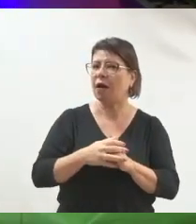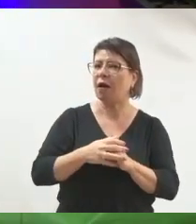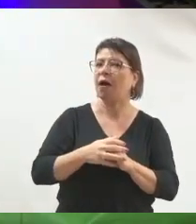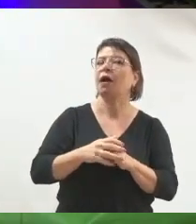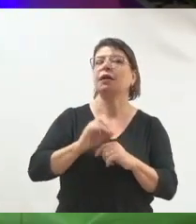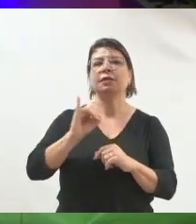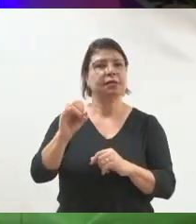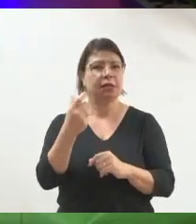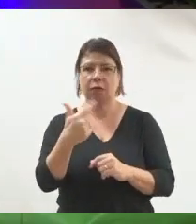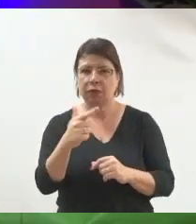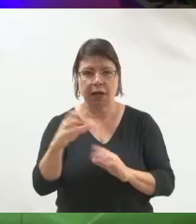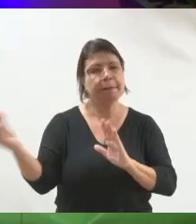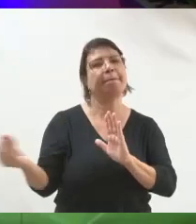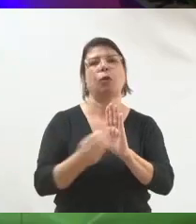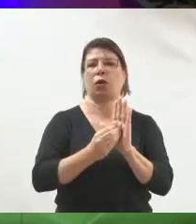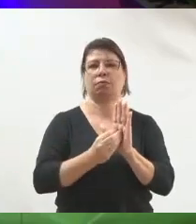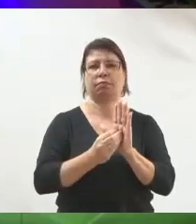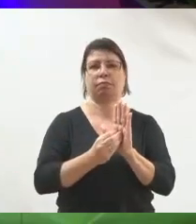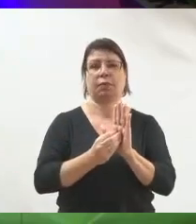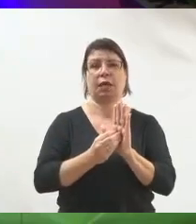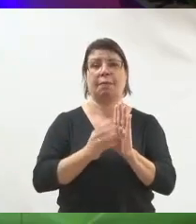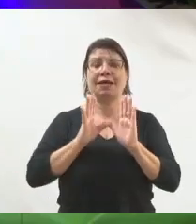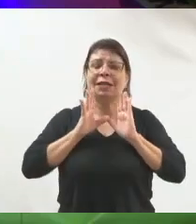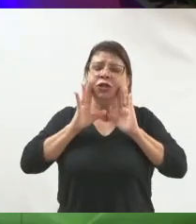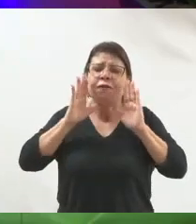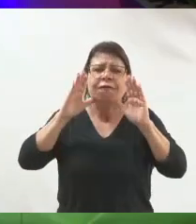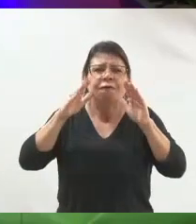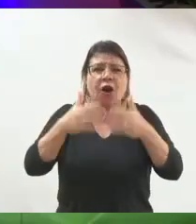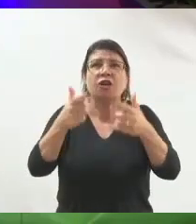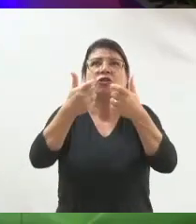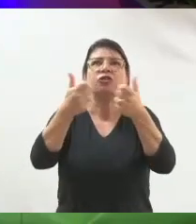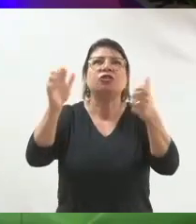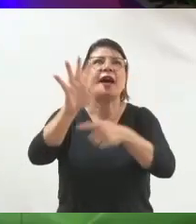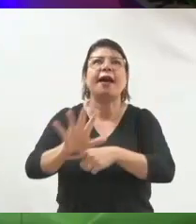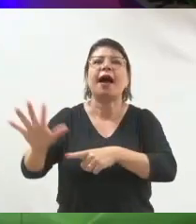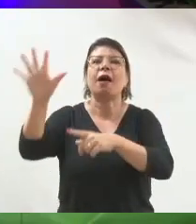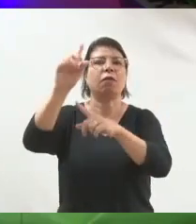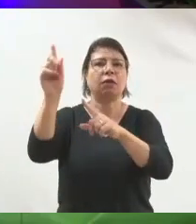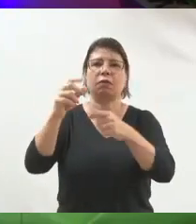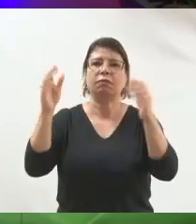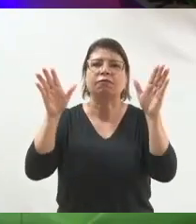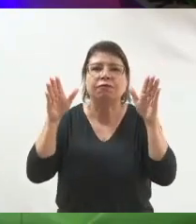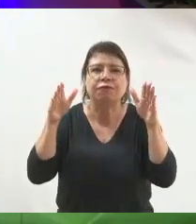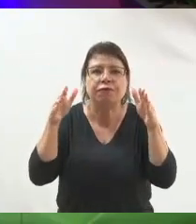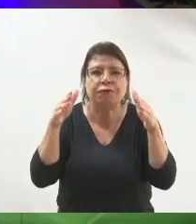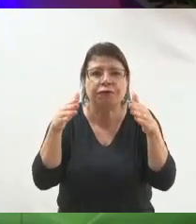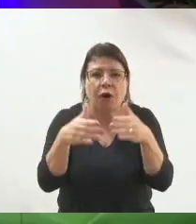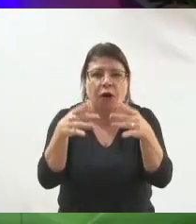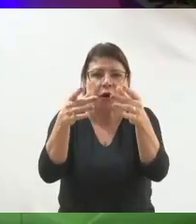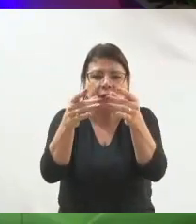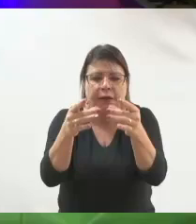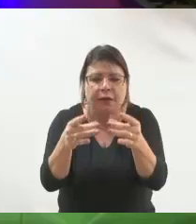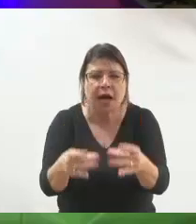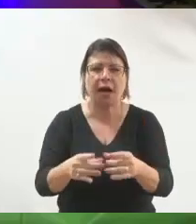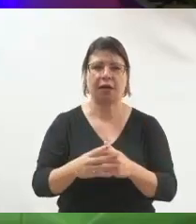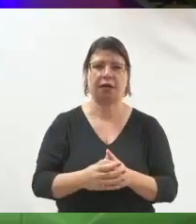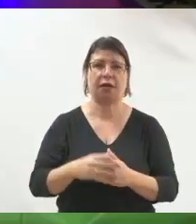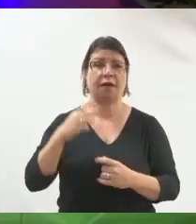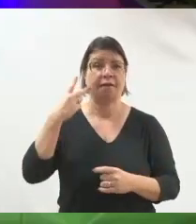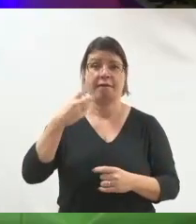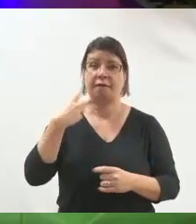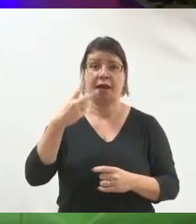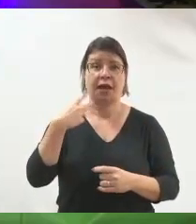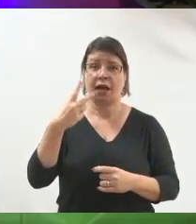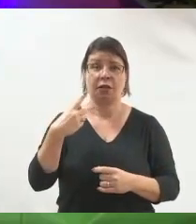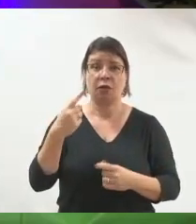específico, melhor. Aí você não vai ser aquela pessoa genérica que vai ficar tentando falar com todo mundo, porque vereador não precisa do